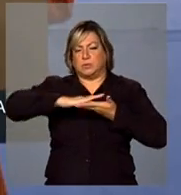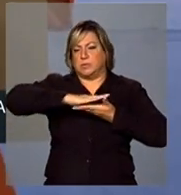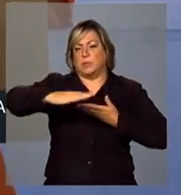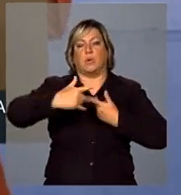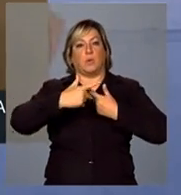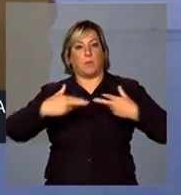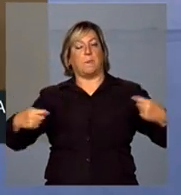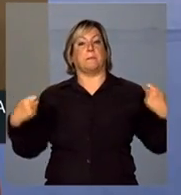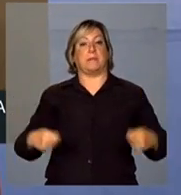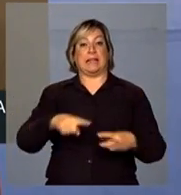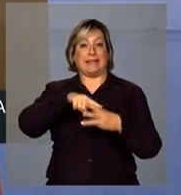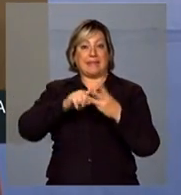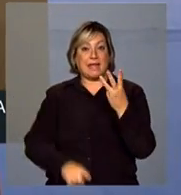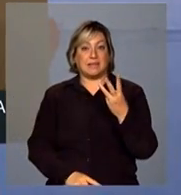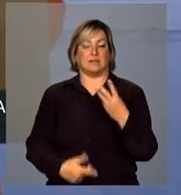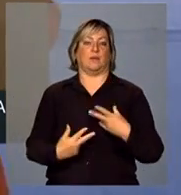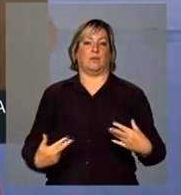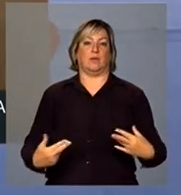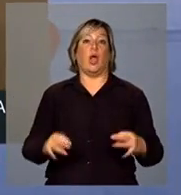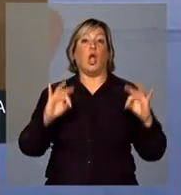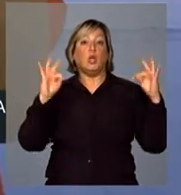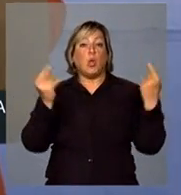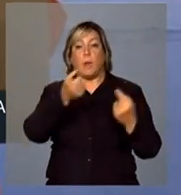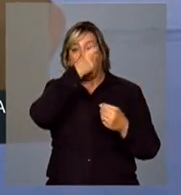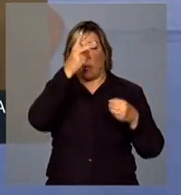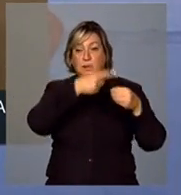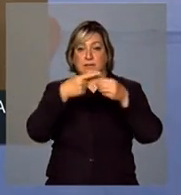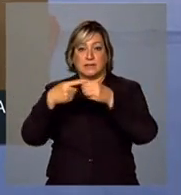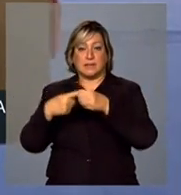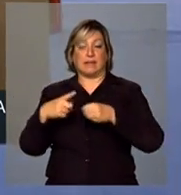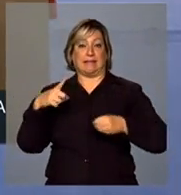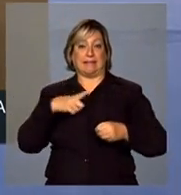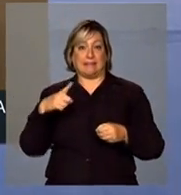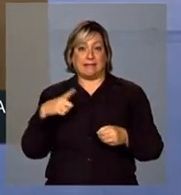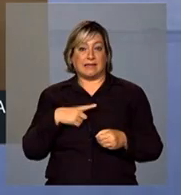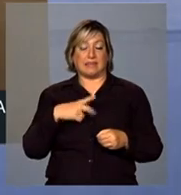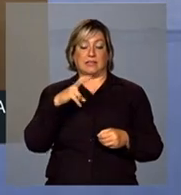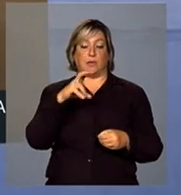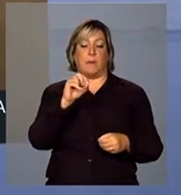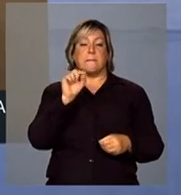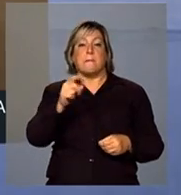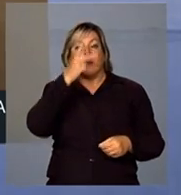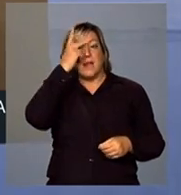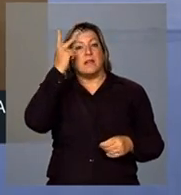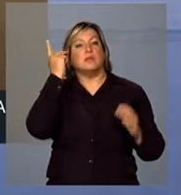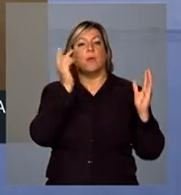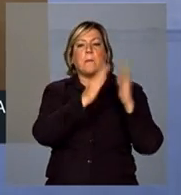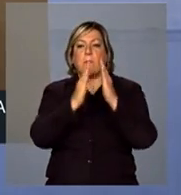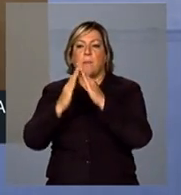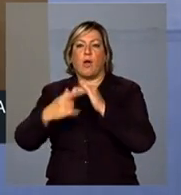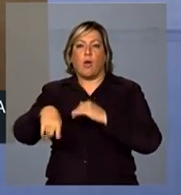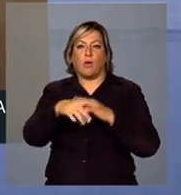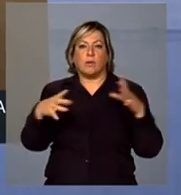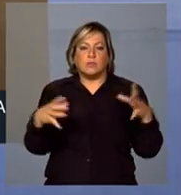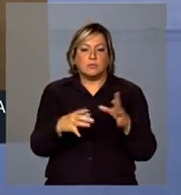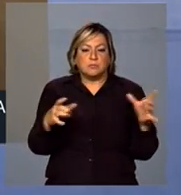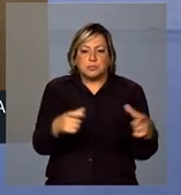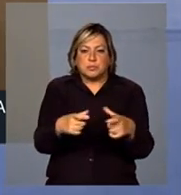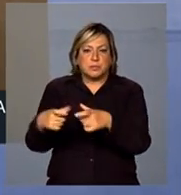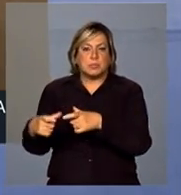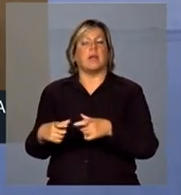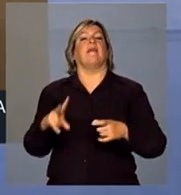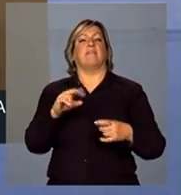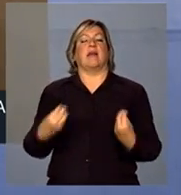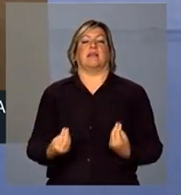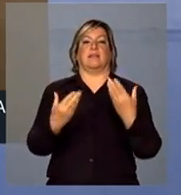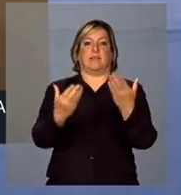de 50 mil habitantes vão receber. Mas nós, neste programa do dia 2 de